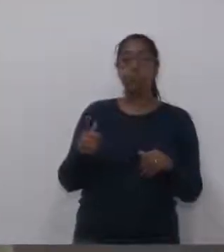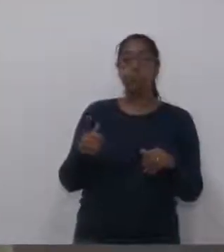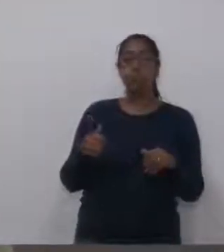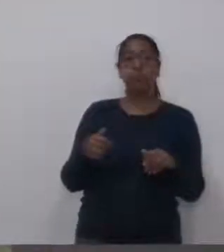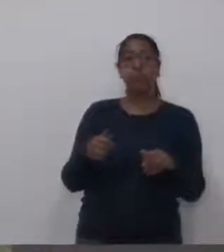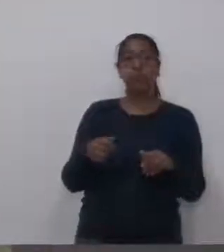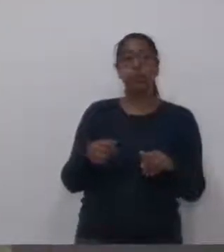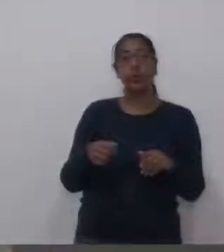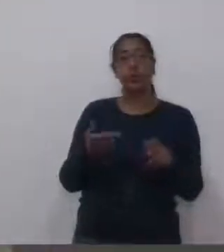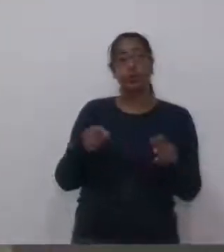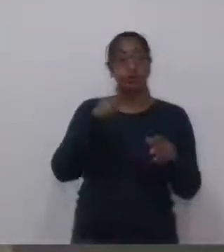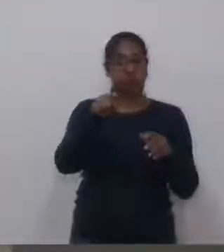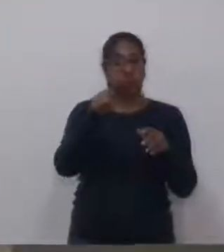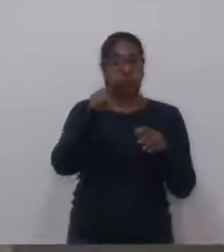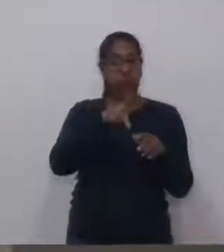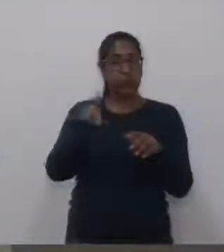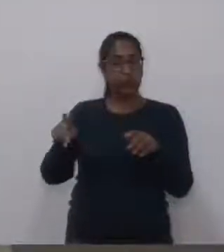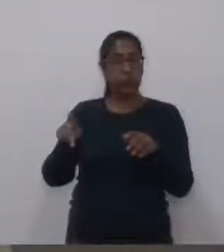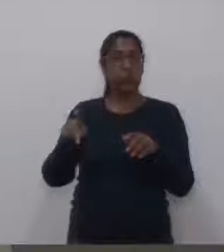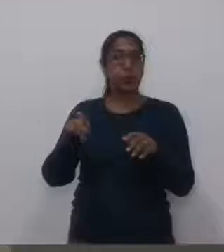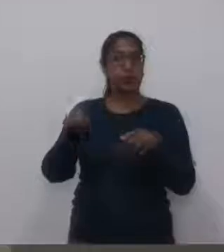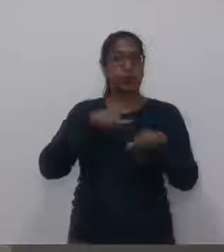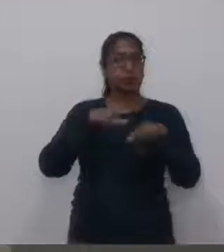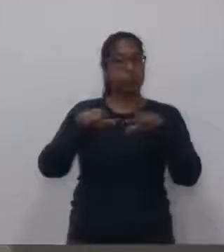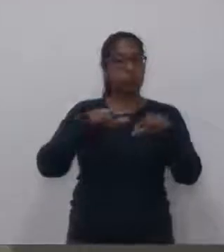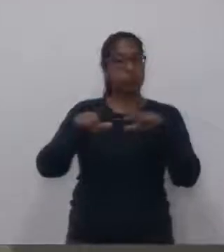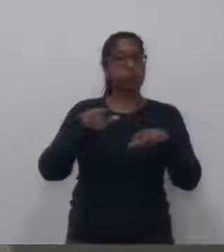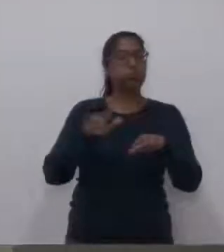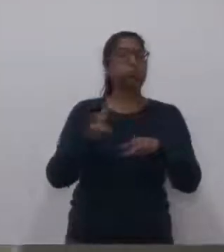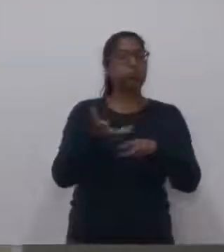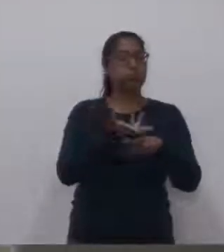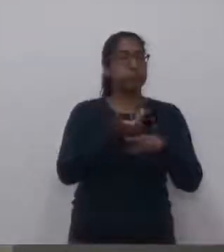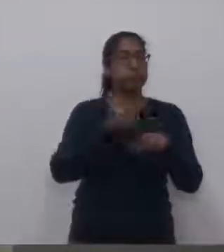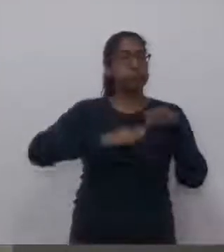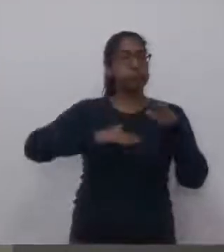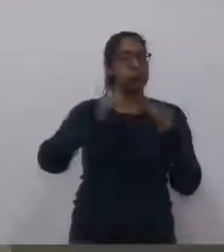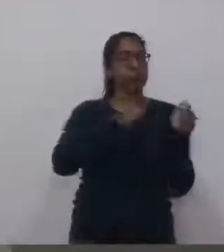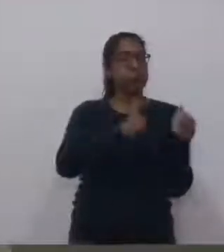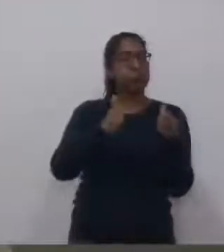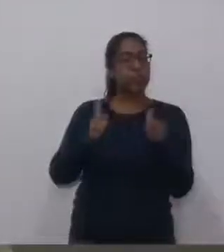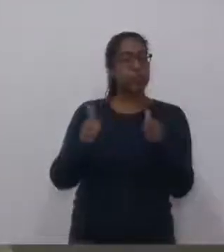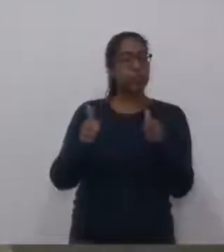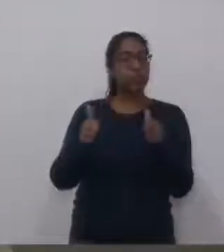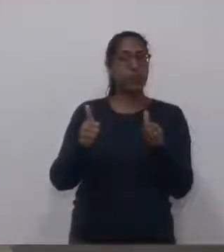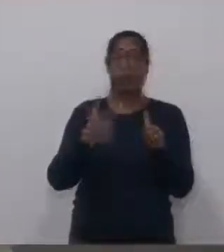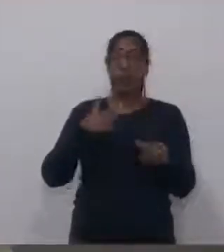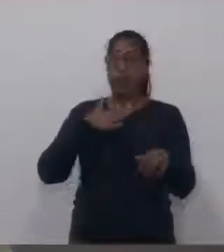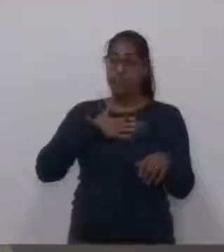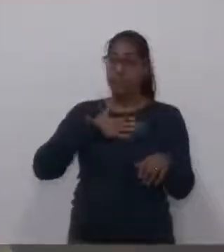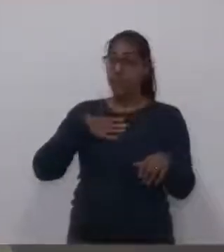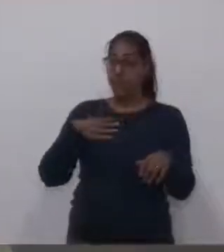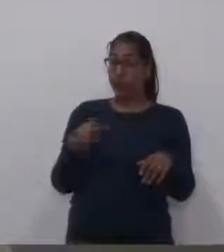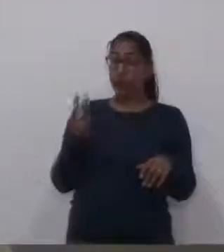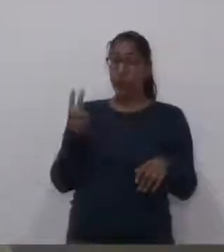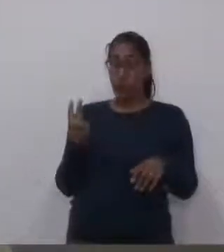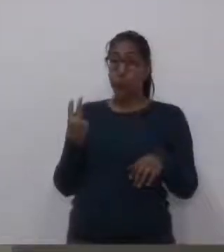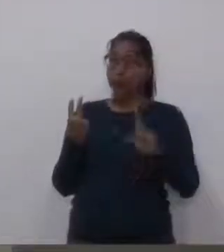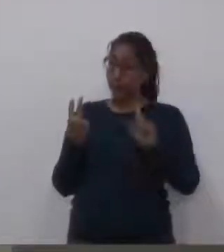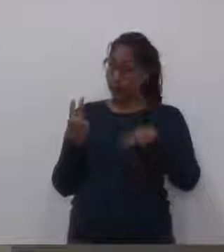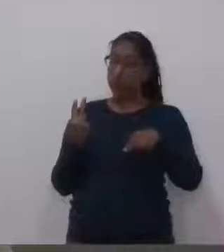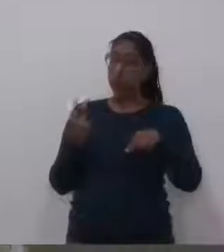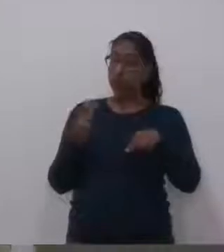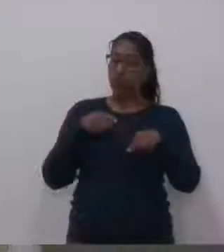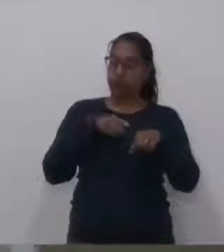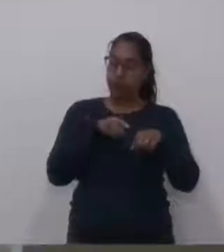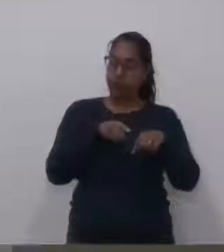ótimo trabalho realizado na nossa rede municipal de ensino, e posso falar isso porque tenho meus dois filhos na rede municipal de ensino, então posso